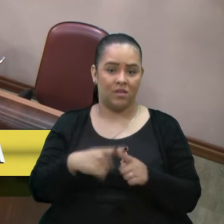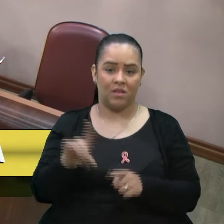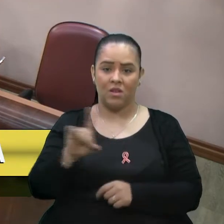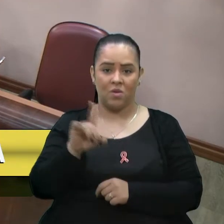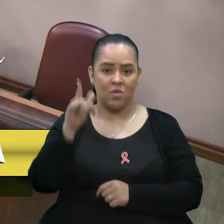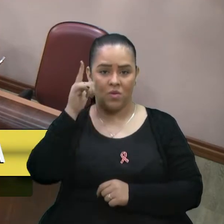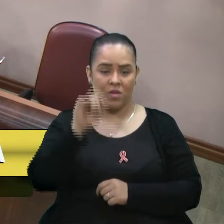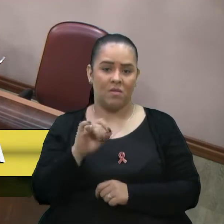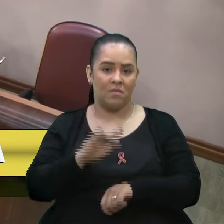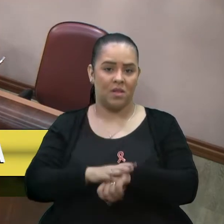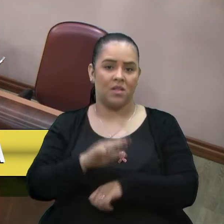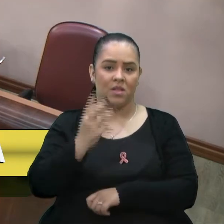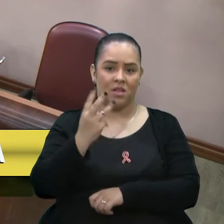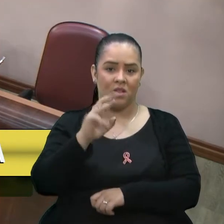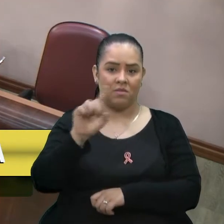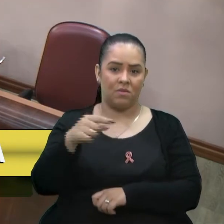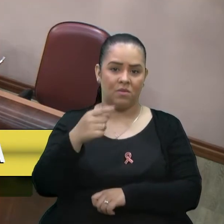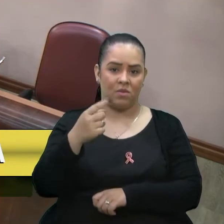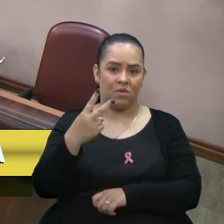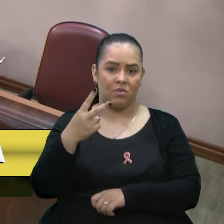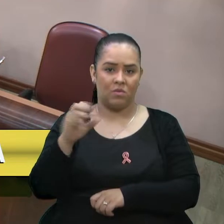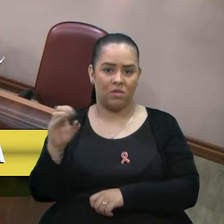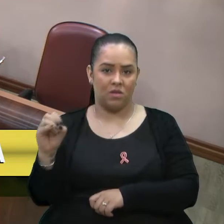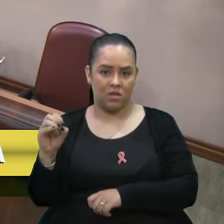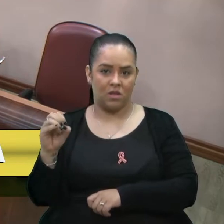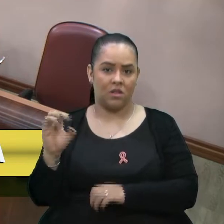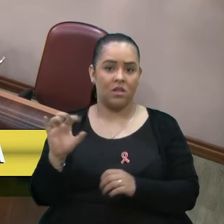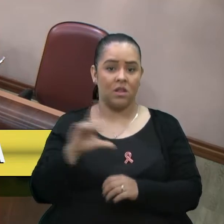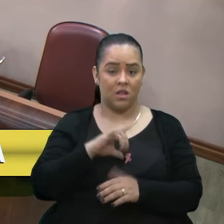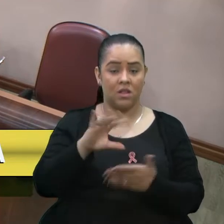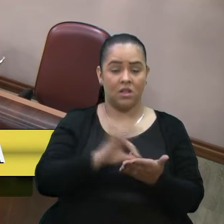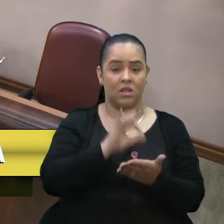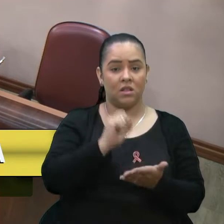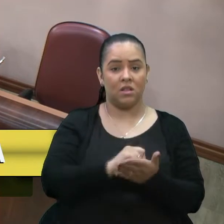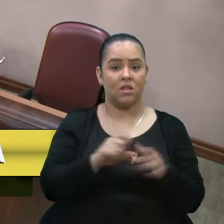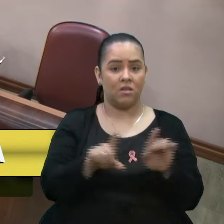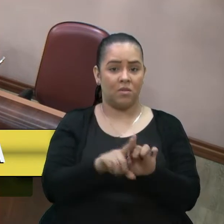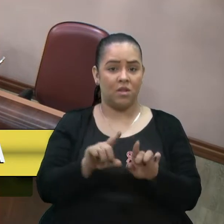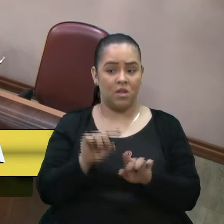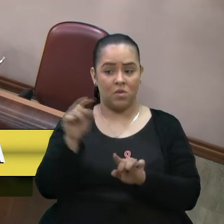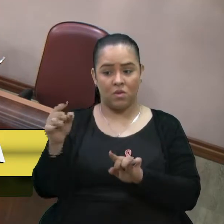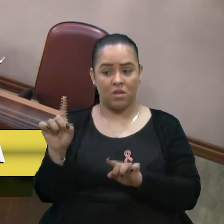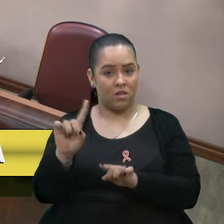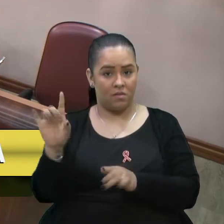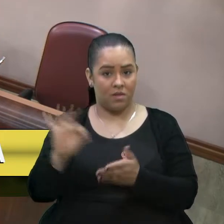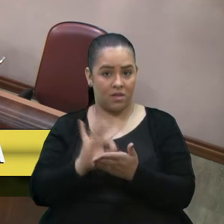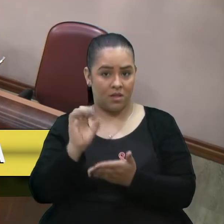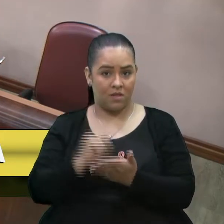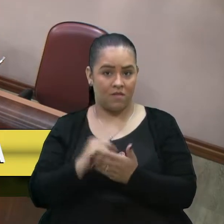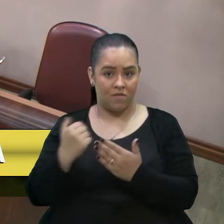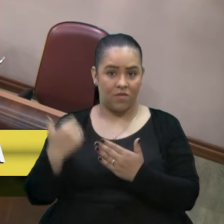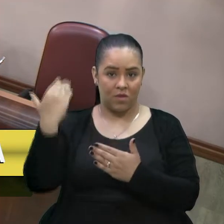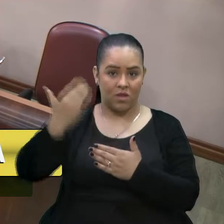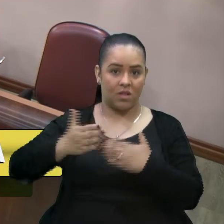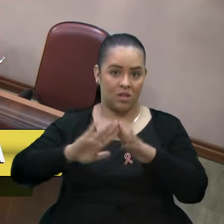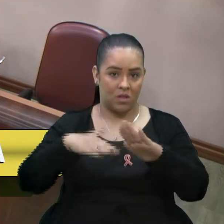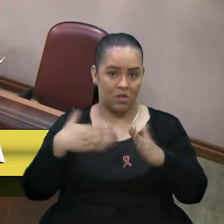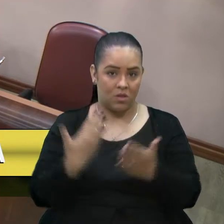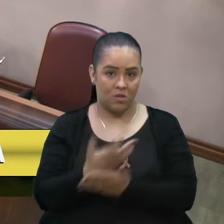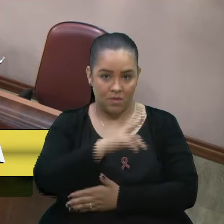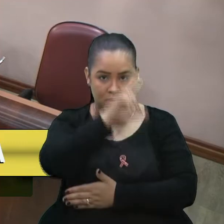mais de 3.200 que estão escritas, fora as não escritas, fora da escola infantil, que é o maior déficit hoje,